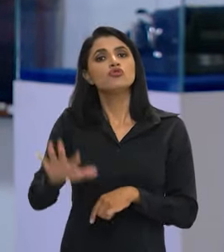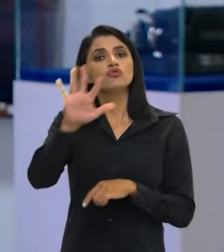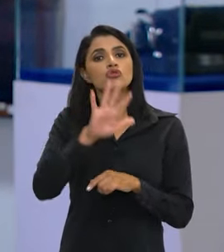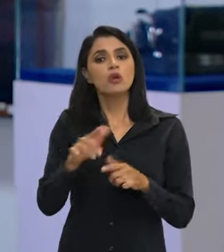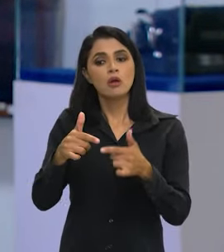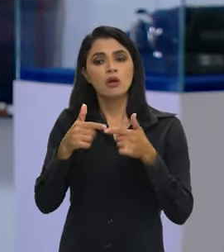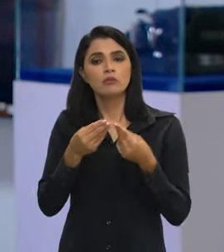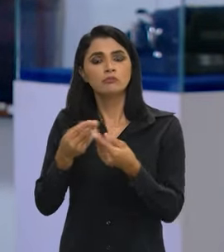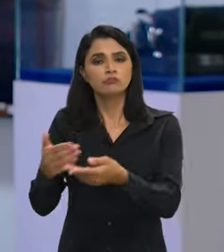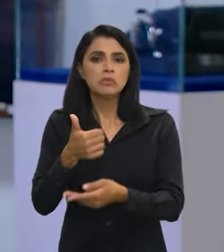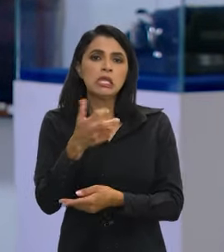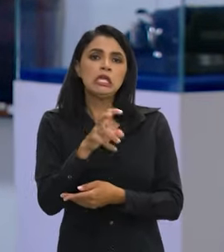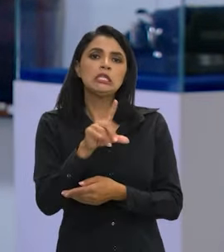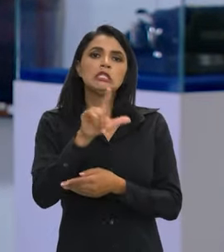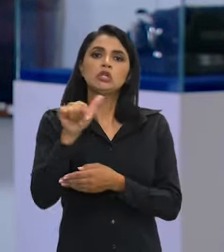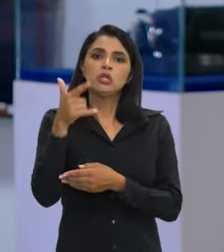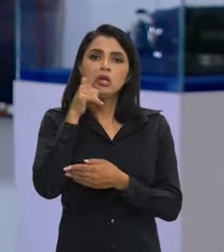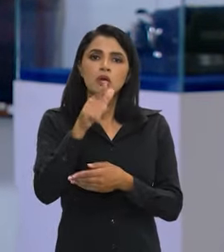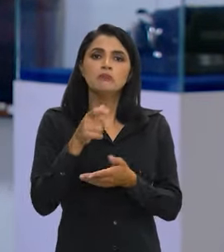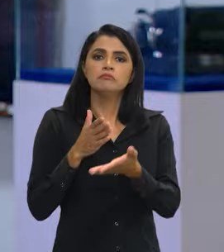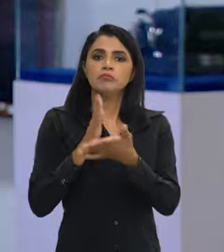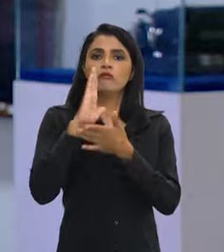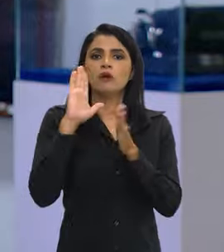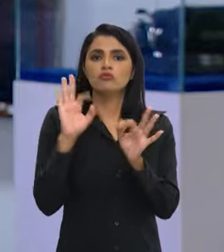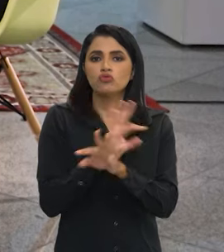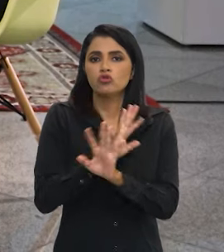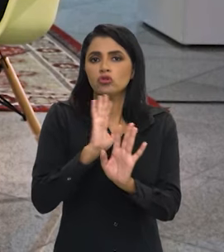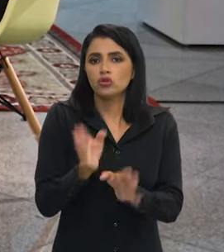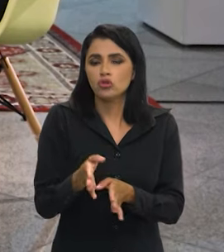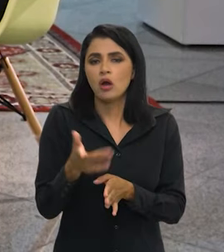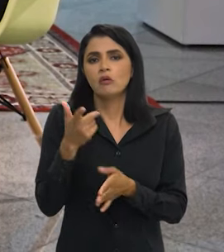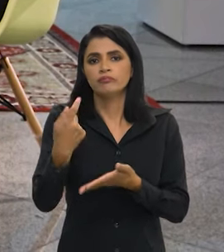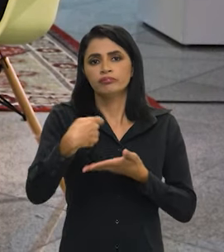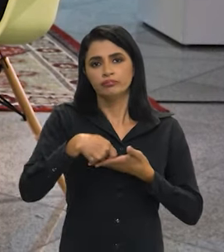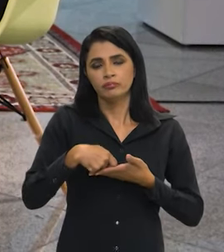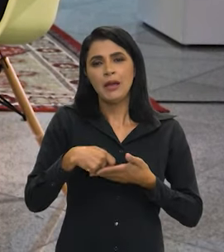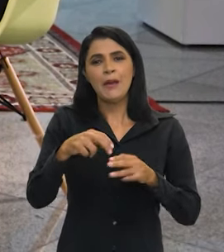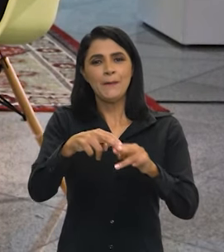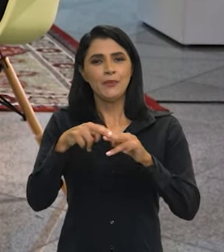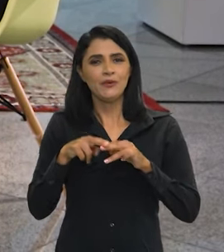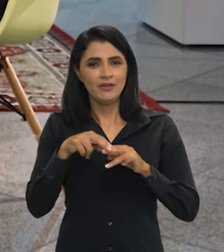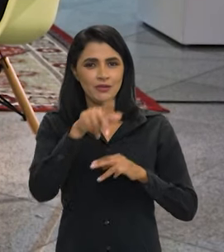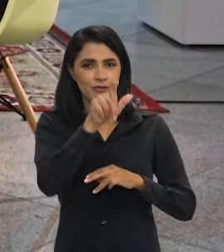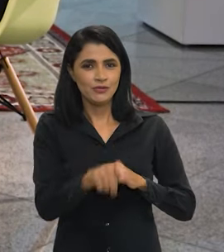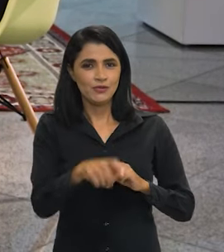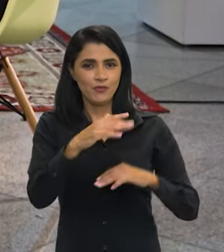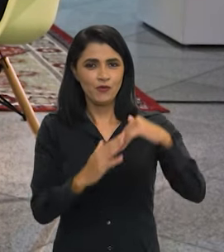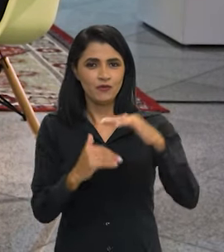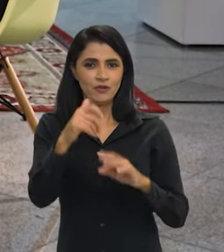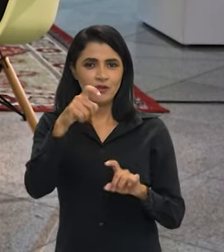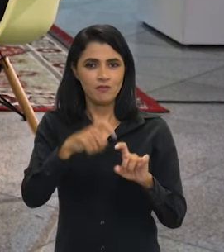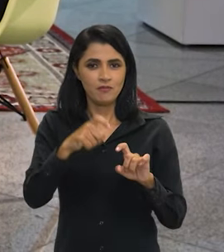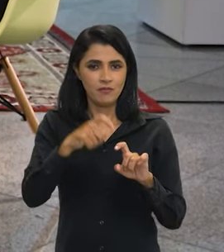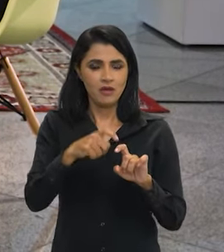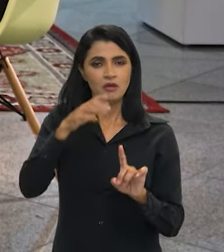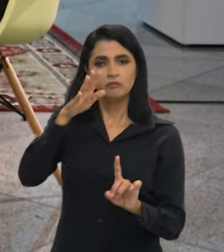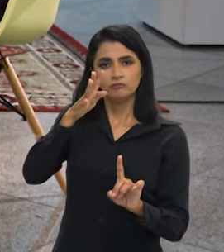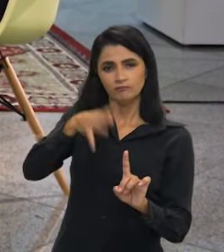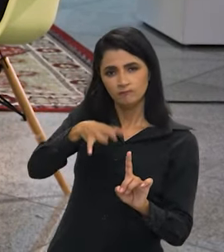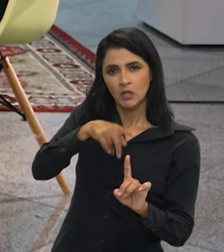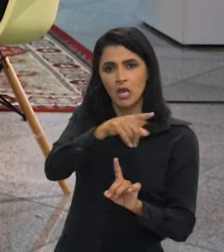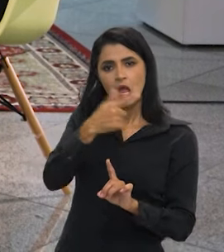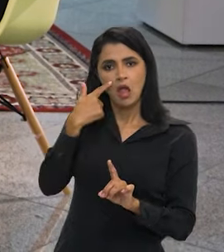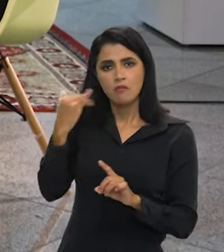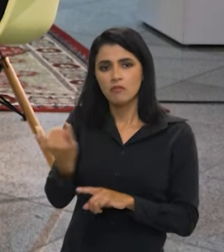benefício para a pessoa, em 15 dias a pessoa está com o benefício aprovado. E, com isso, o médico perito também, que é uma carreira